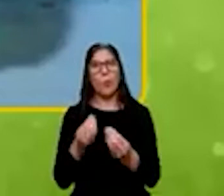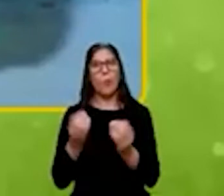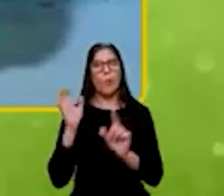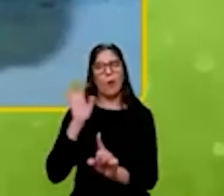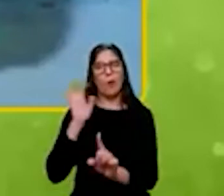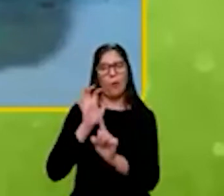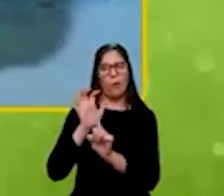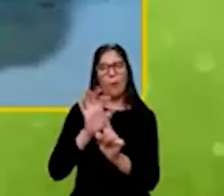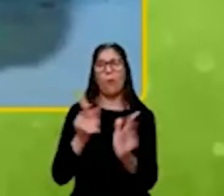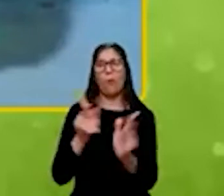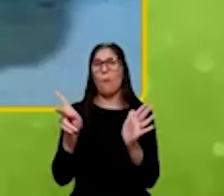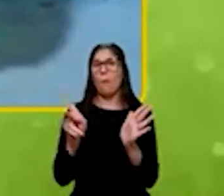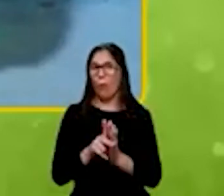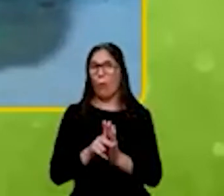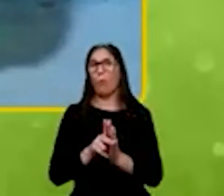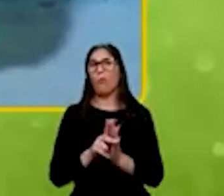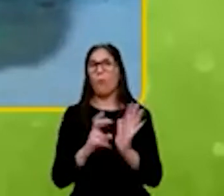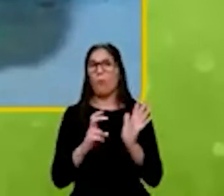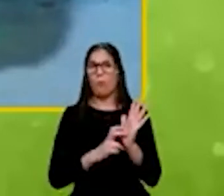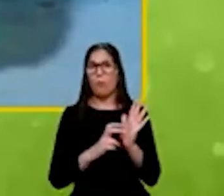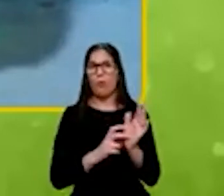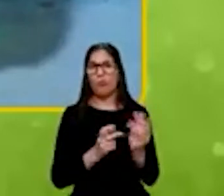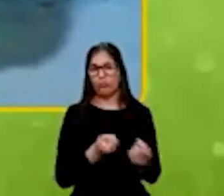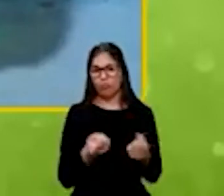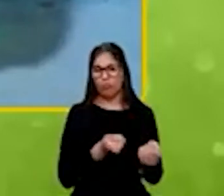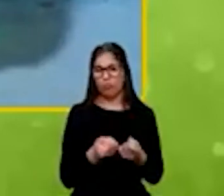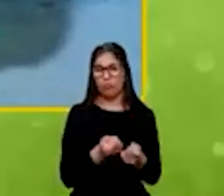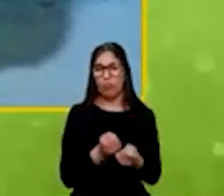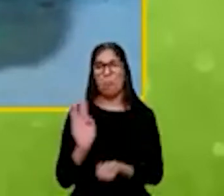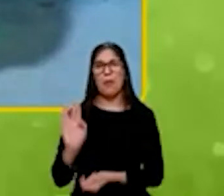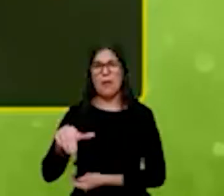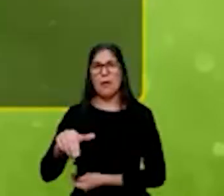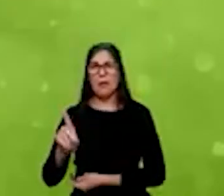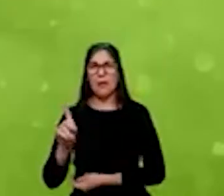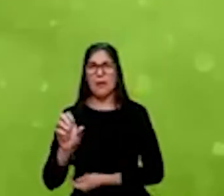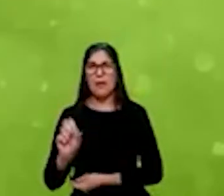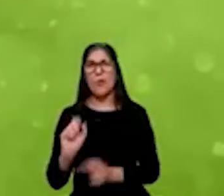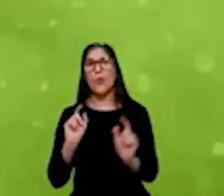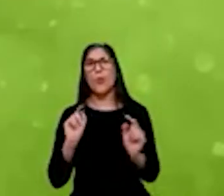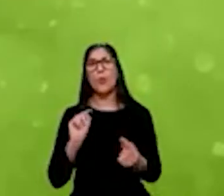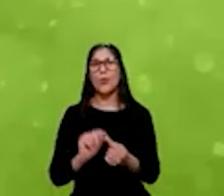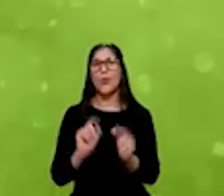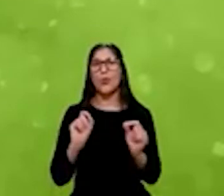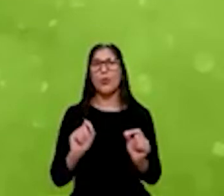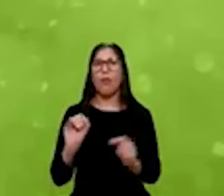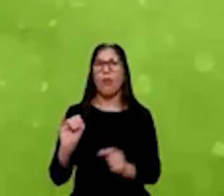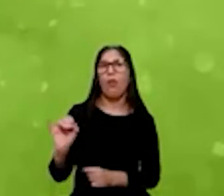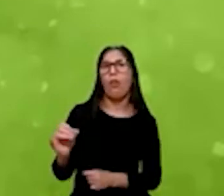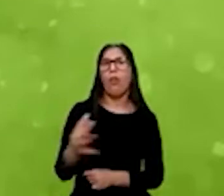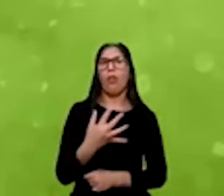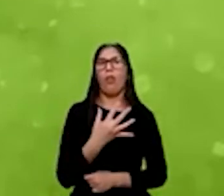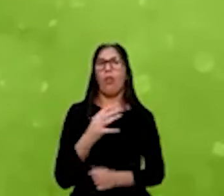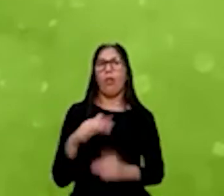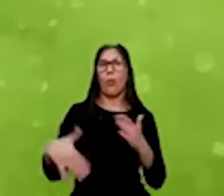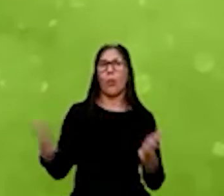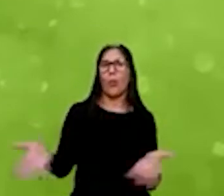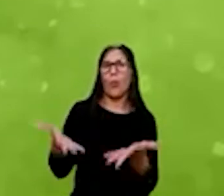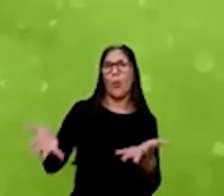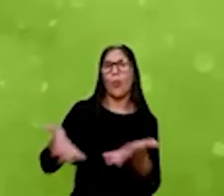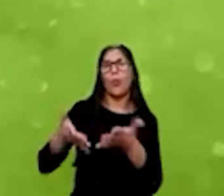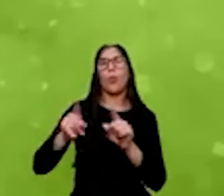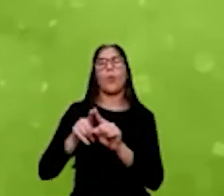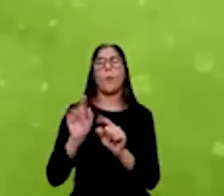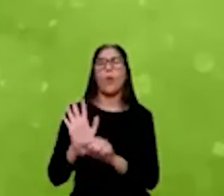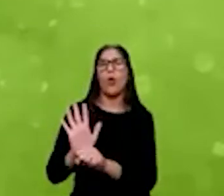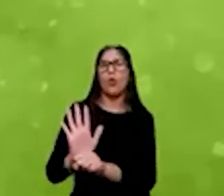pelo BNDES, para realmente impulsionar inovações com o objetivo de ajudar a endereçar as questões